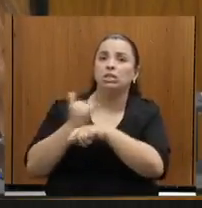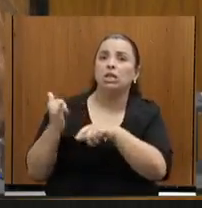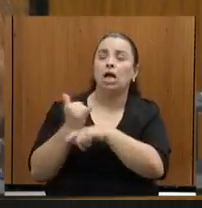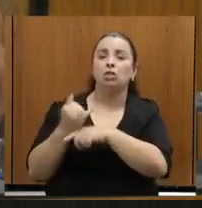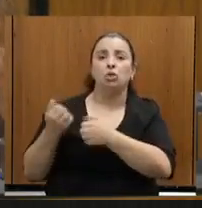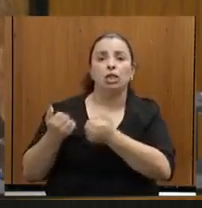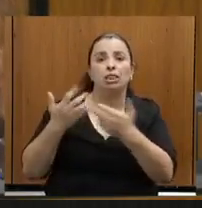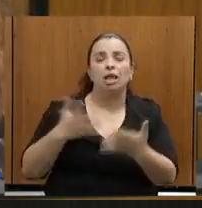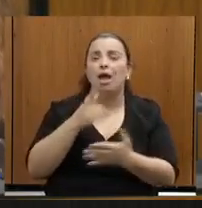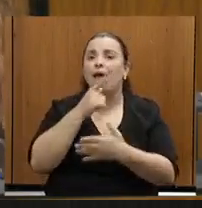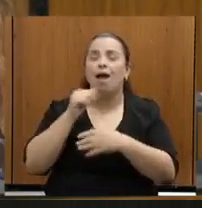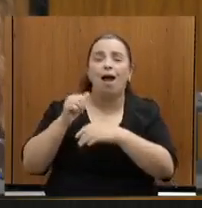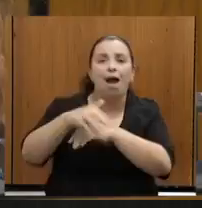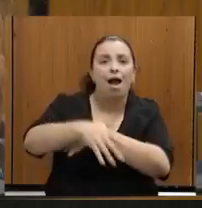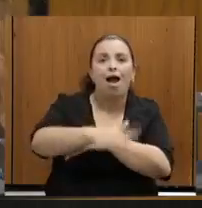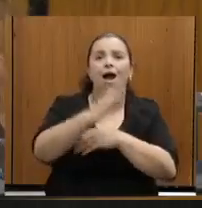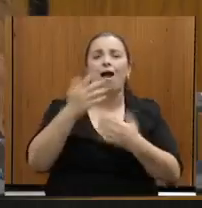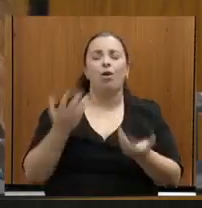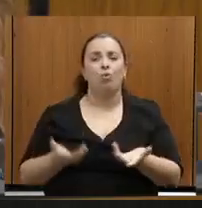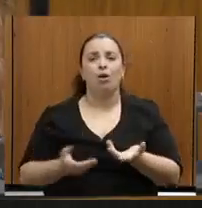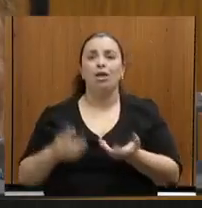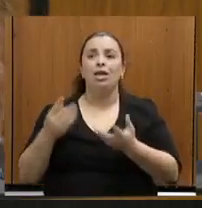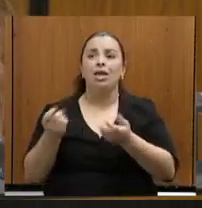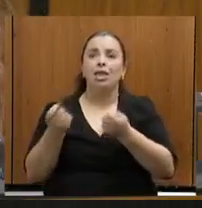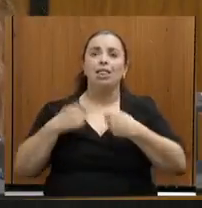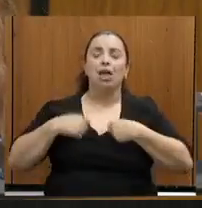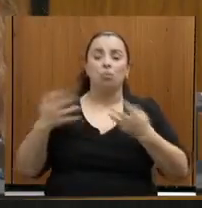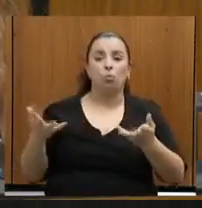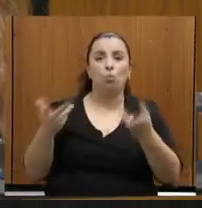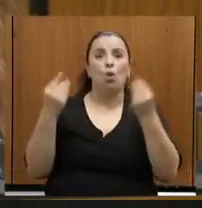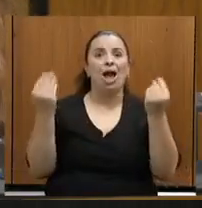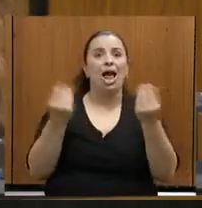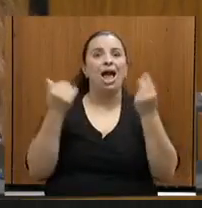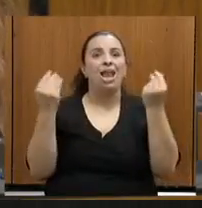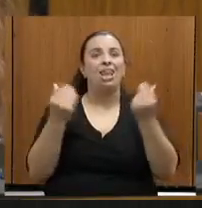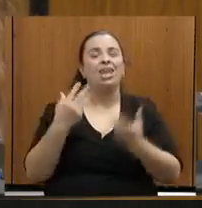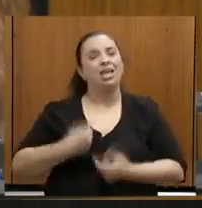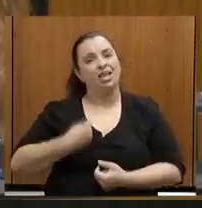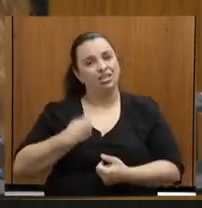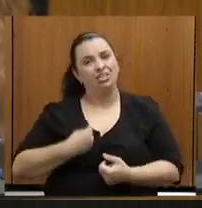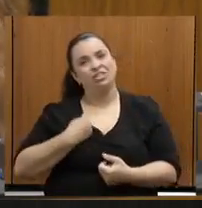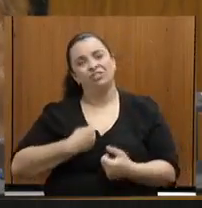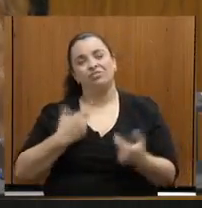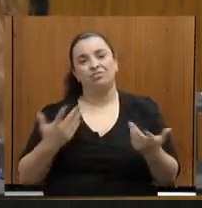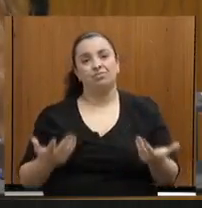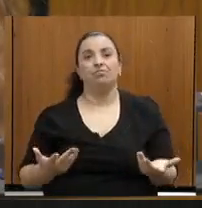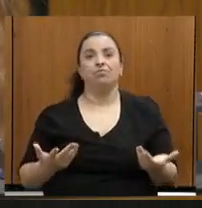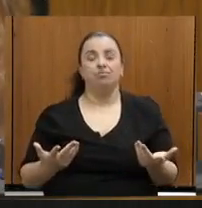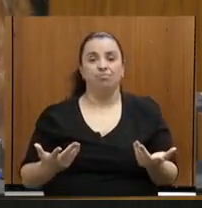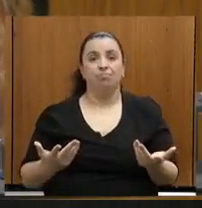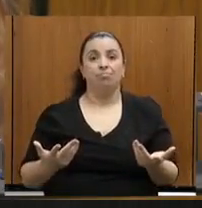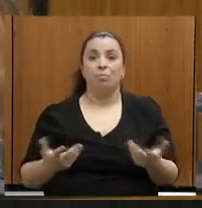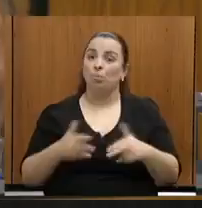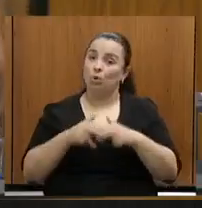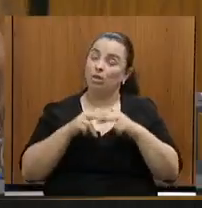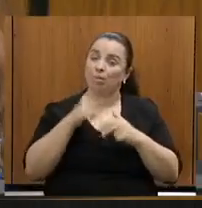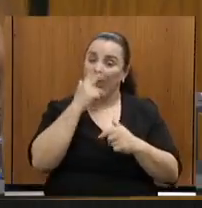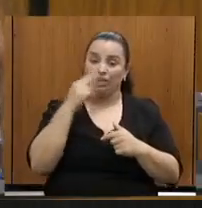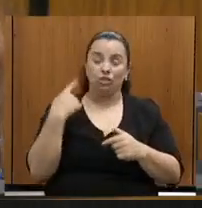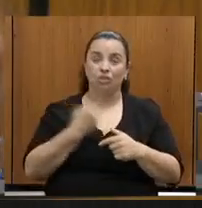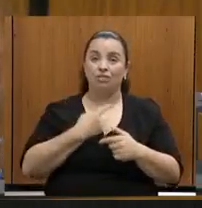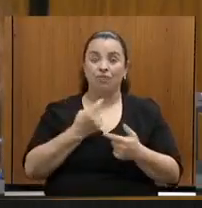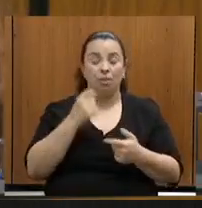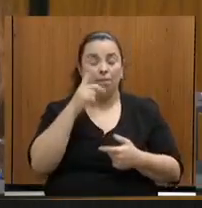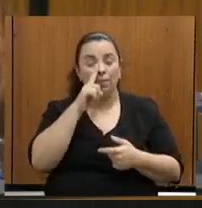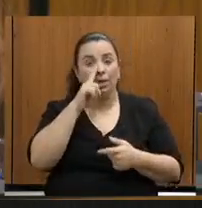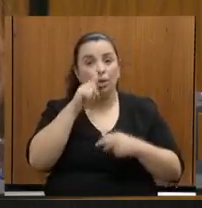para nós termos condições de viver na cidade, como toda a nossa vida hoje é ameaçada pelo avanço das mineradoras. É